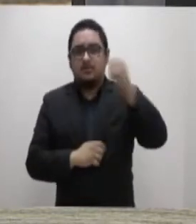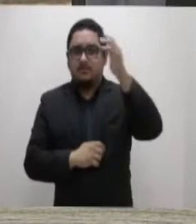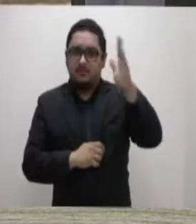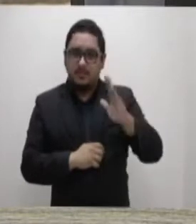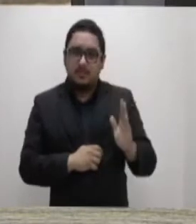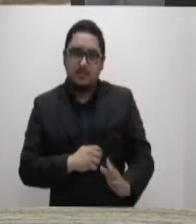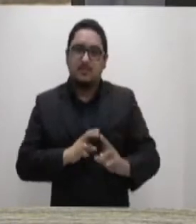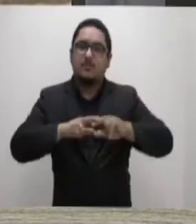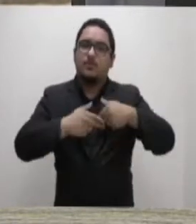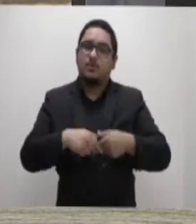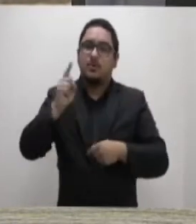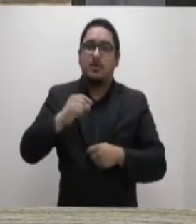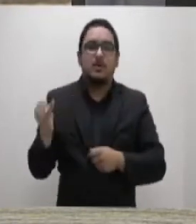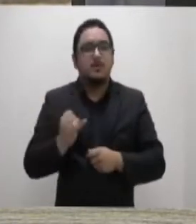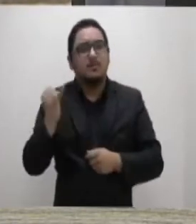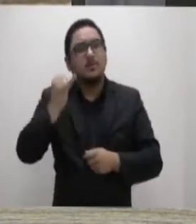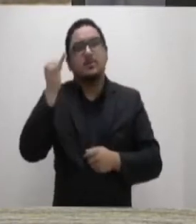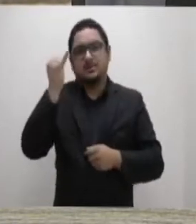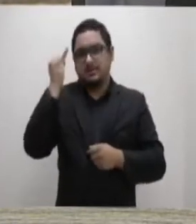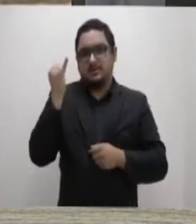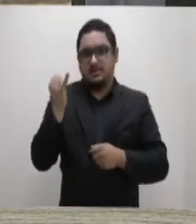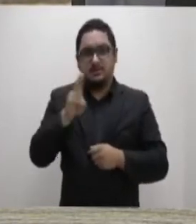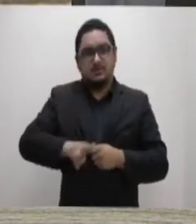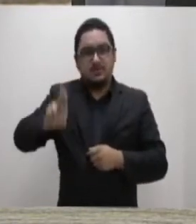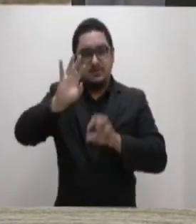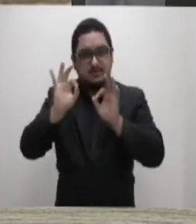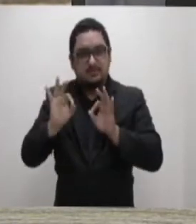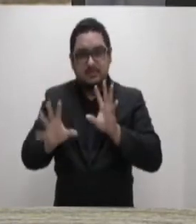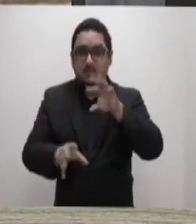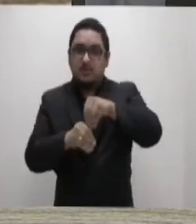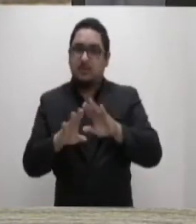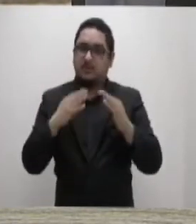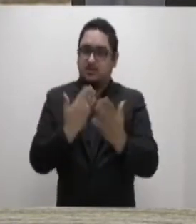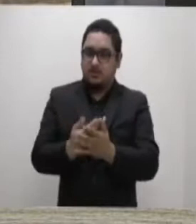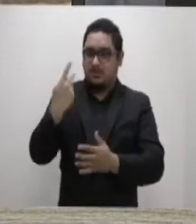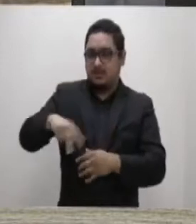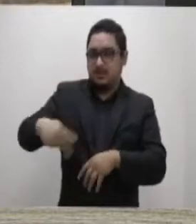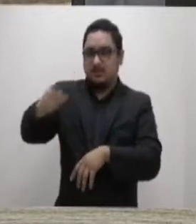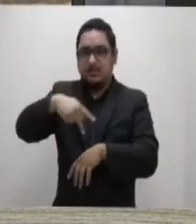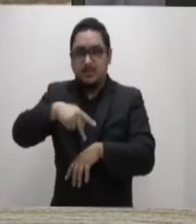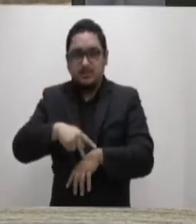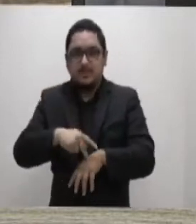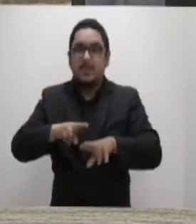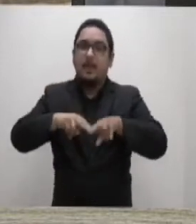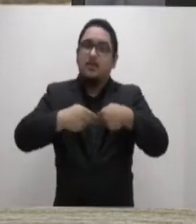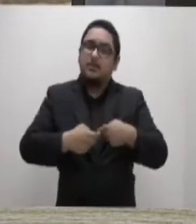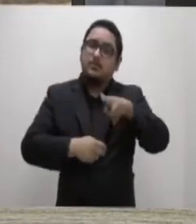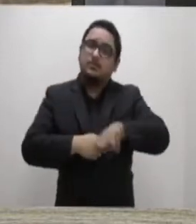formação de toda a grade curricular de ensino das escolas no país. Assim, o uso da